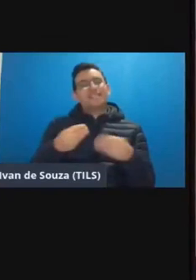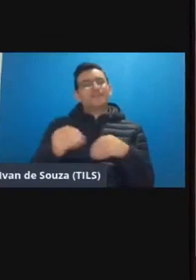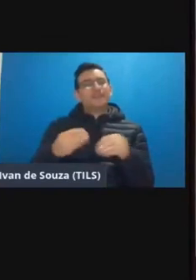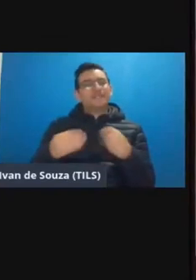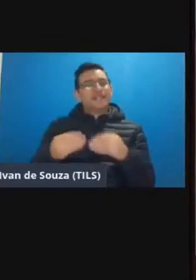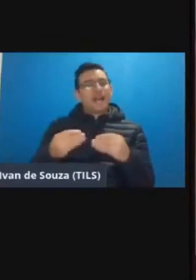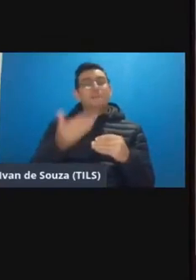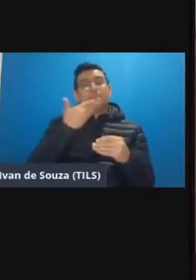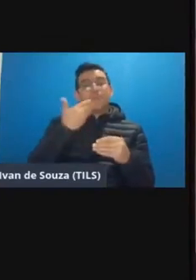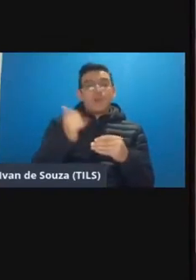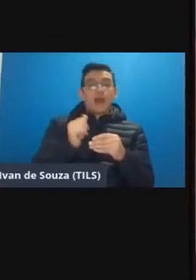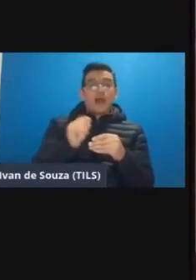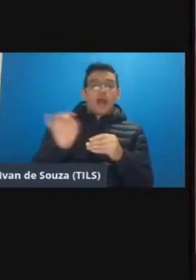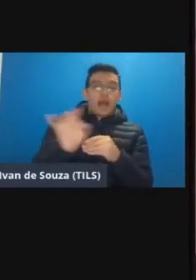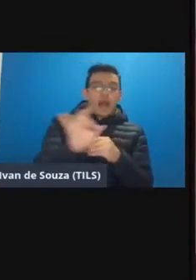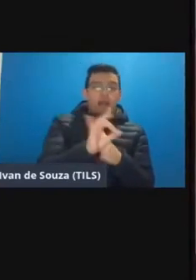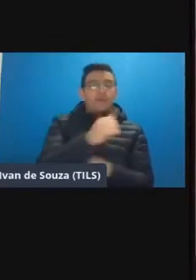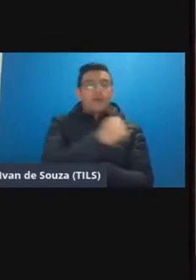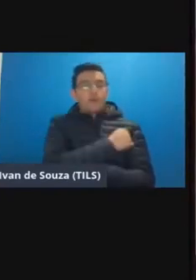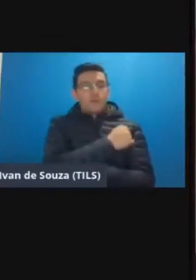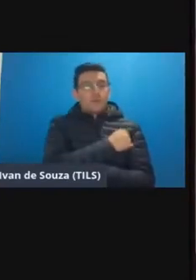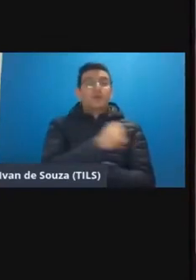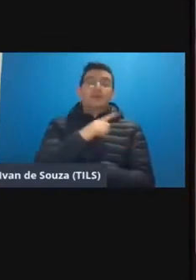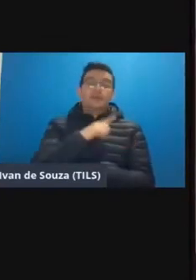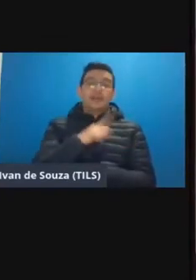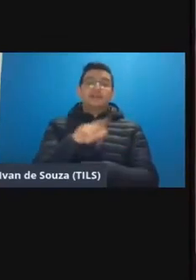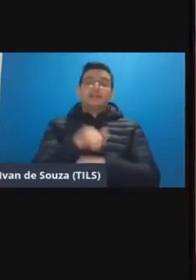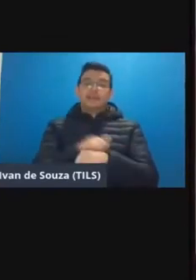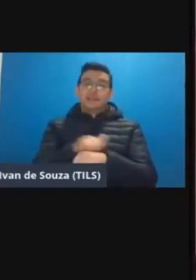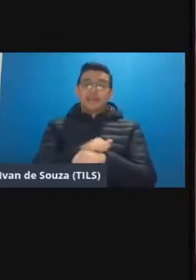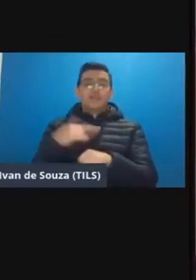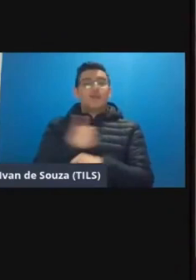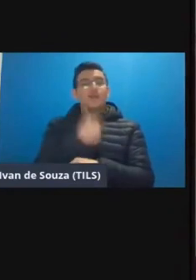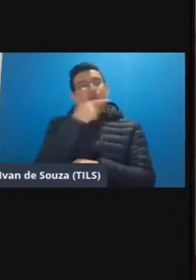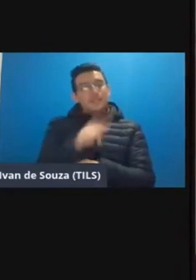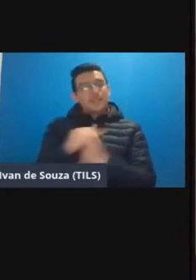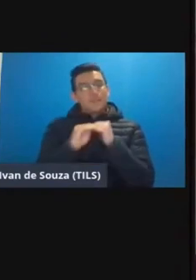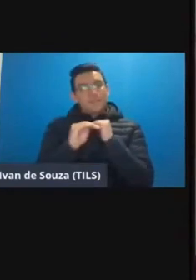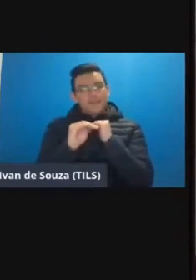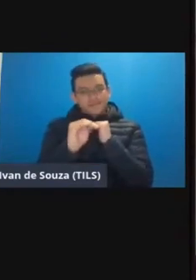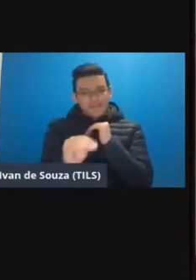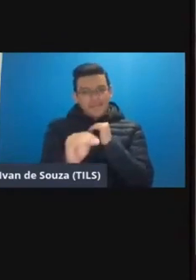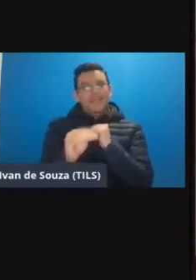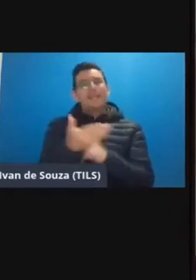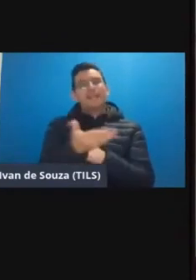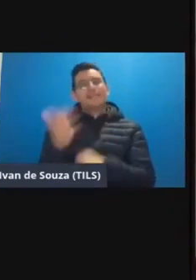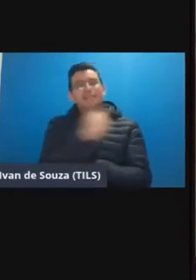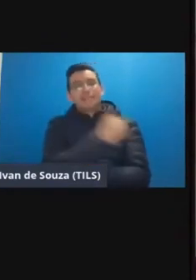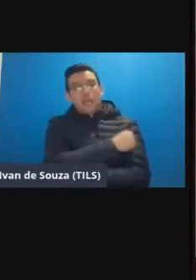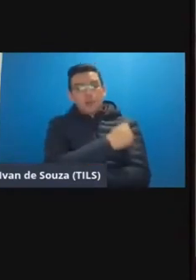personalizar e aí valer se dessas estratégias para que a gente possa manter se esse estudante